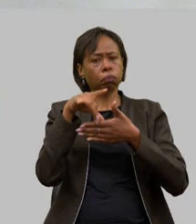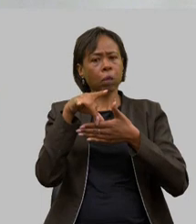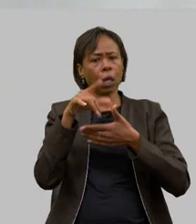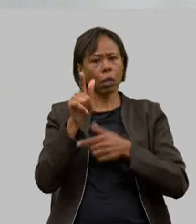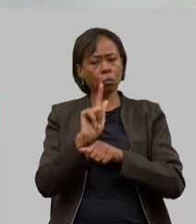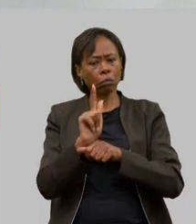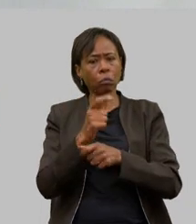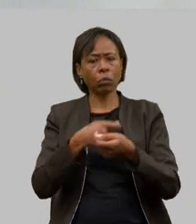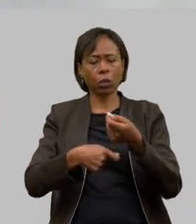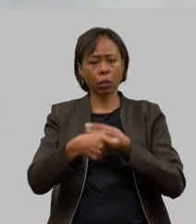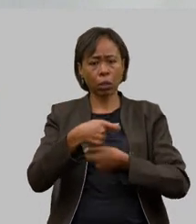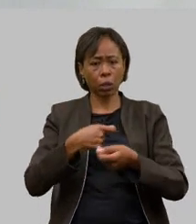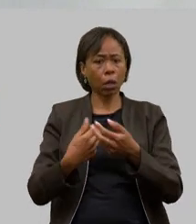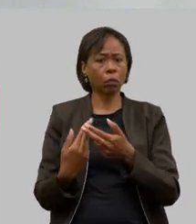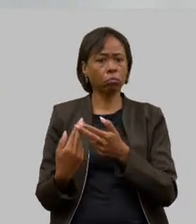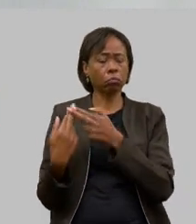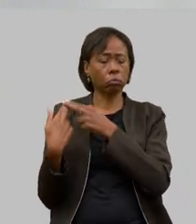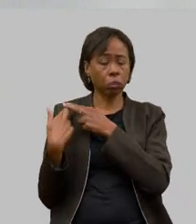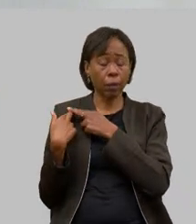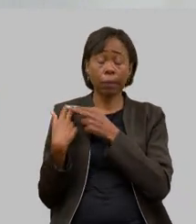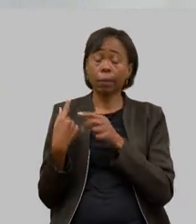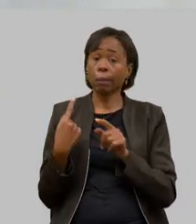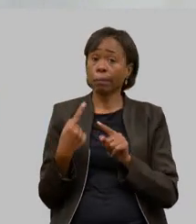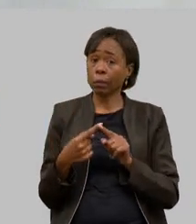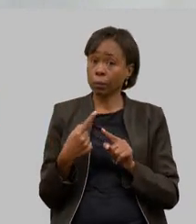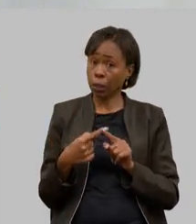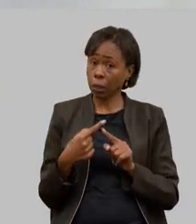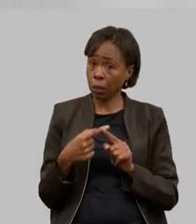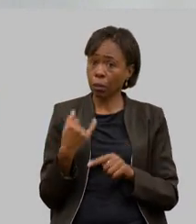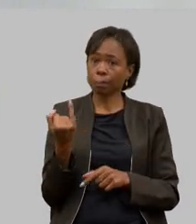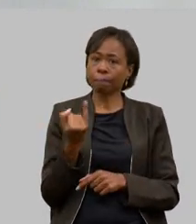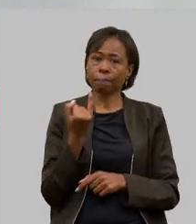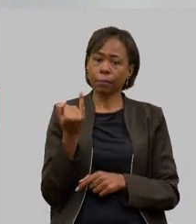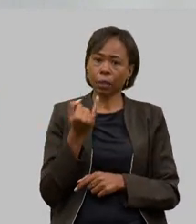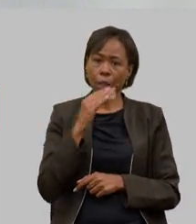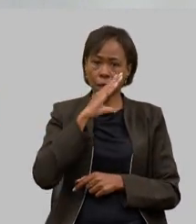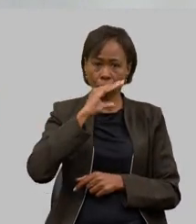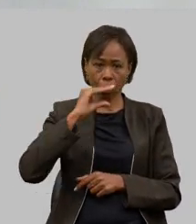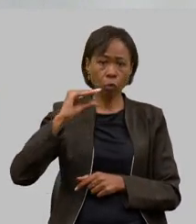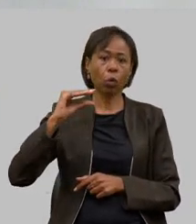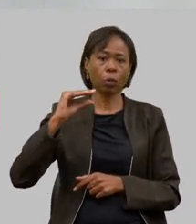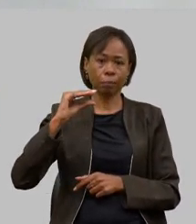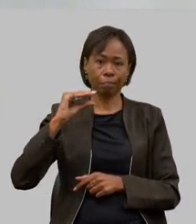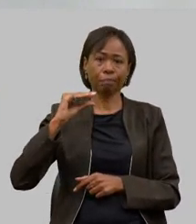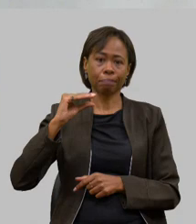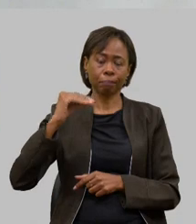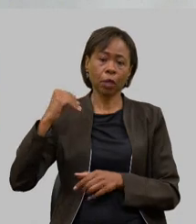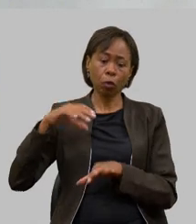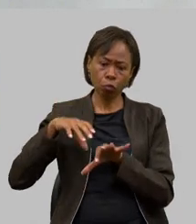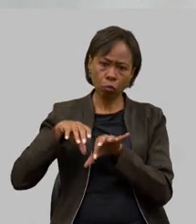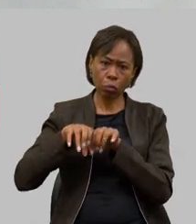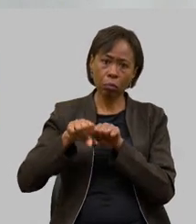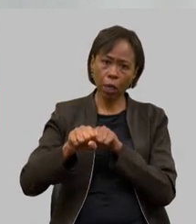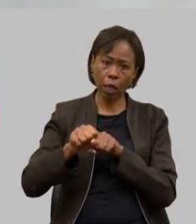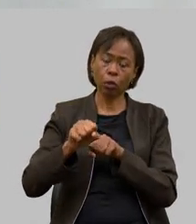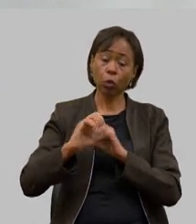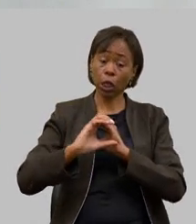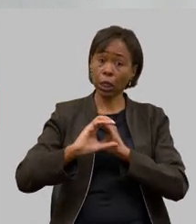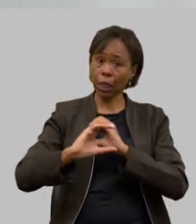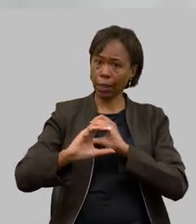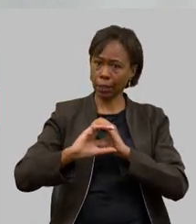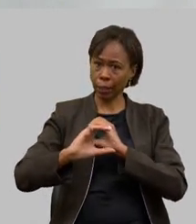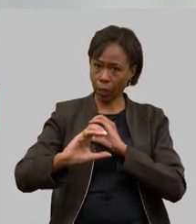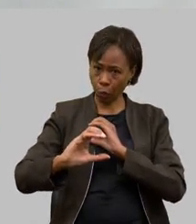nada melhor do que termos um servidor de carreira engenheiro agrônomo para ser o